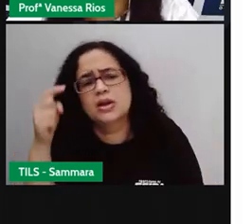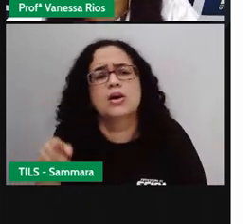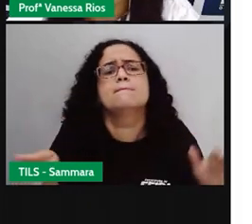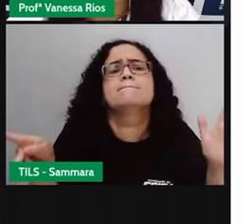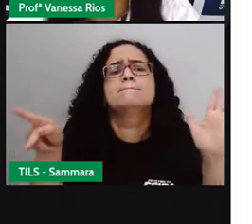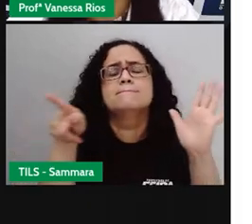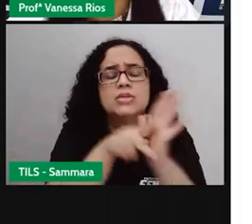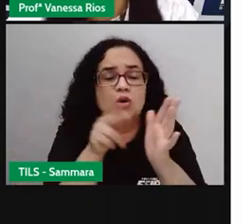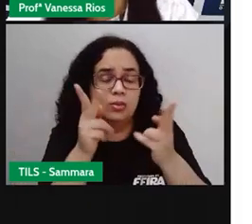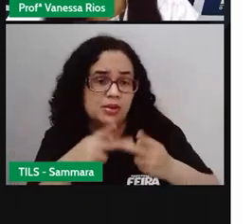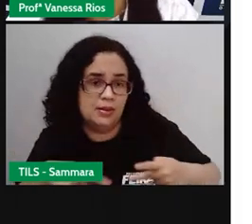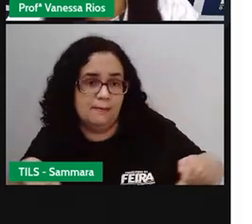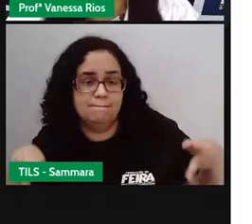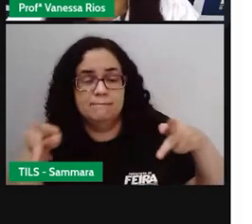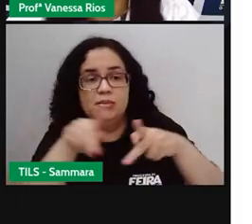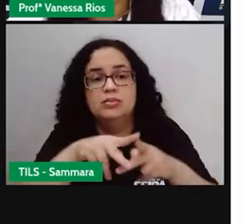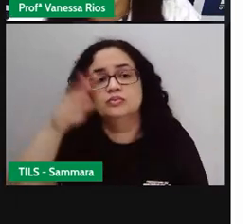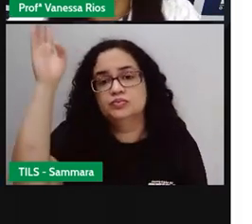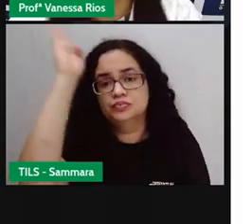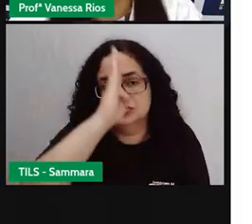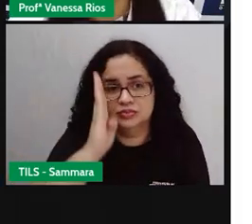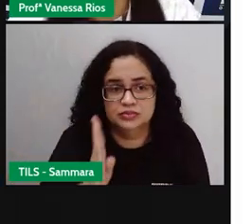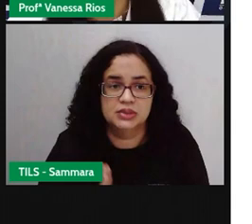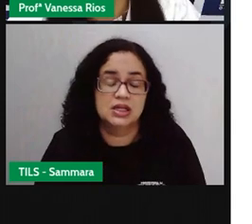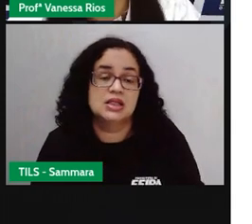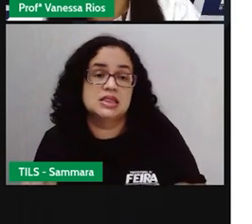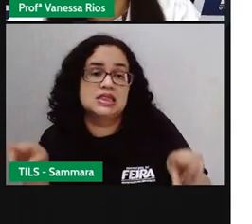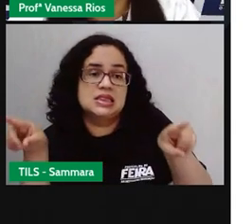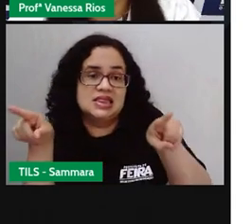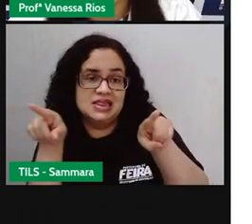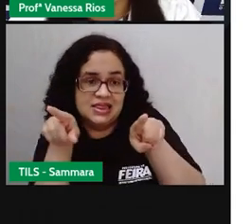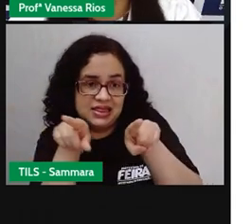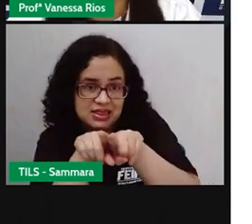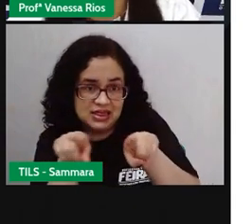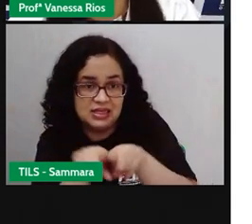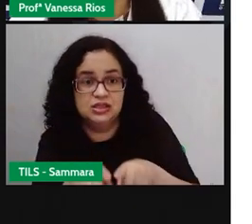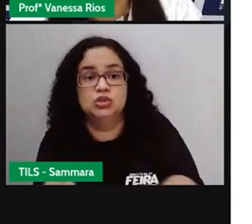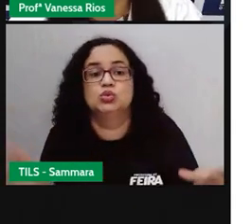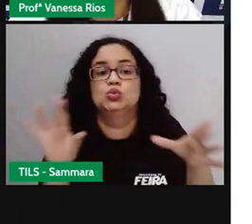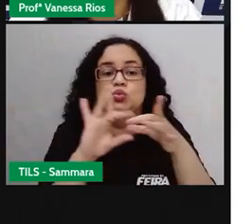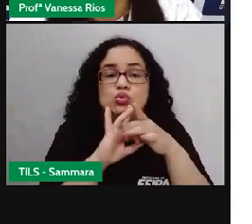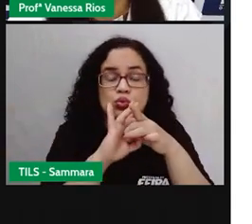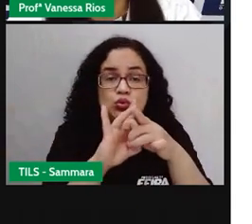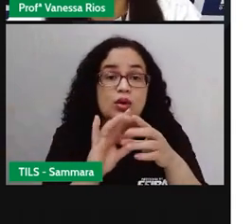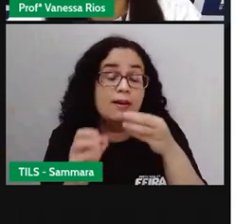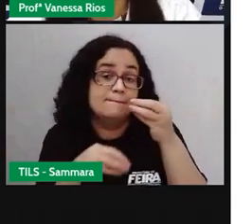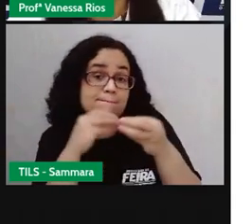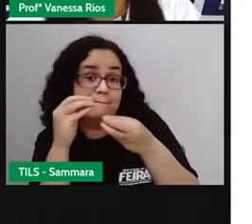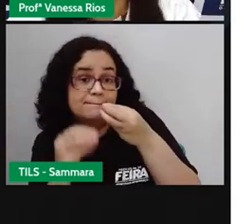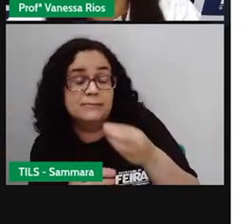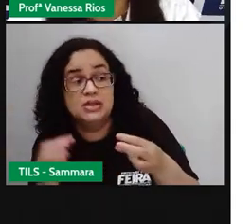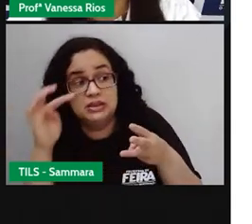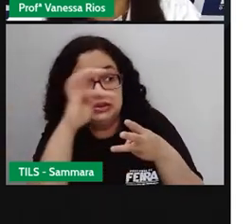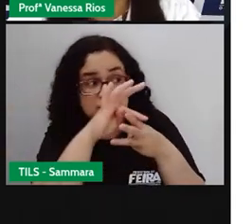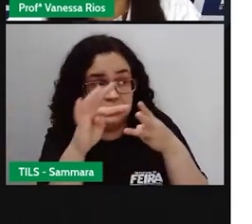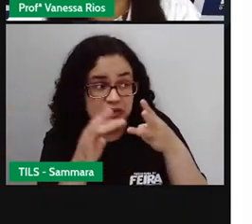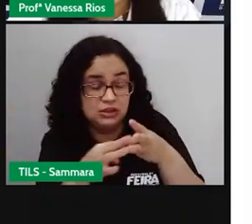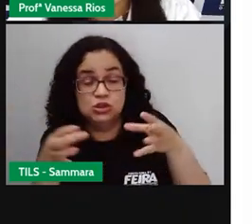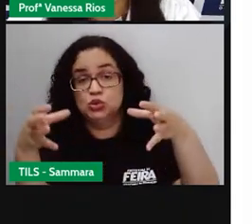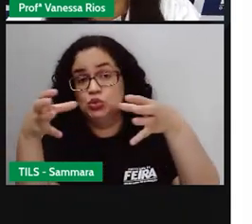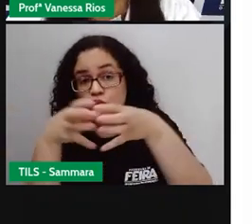população brasileira. Que tem também a junção, né, a mistura desses três grupos